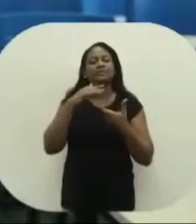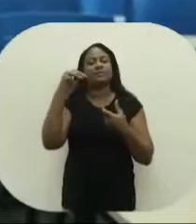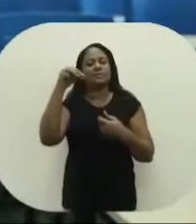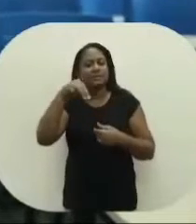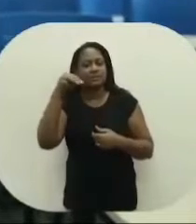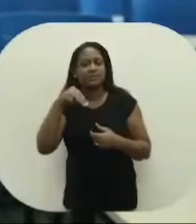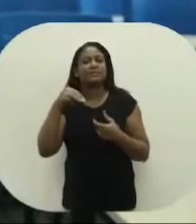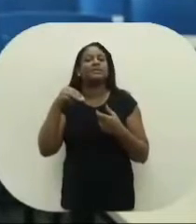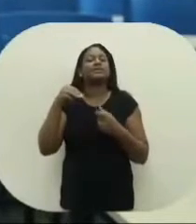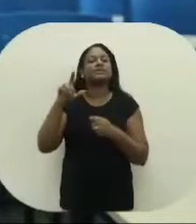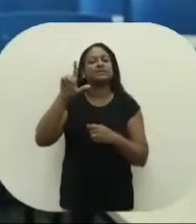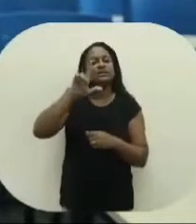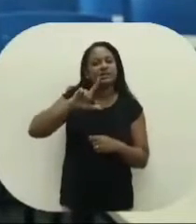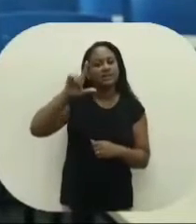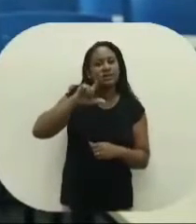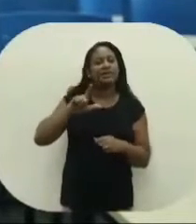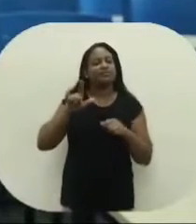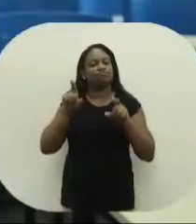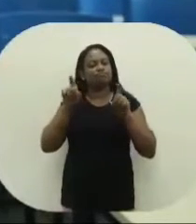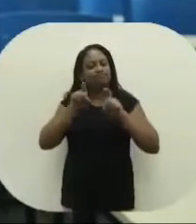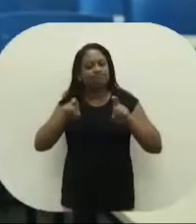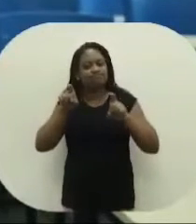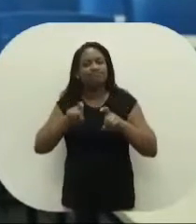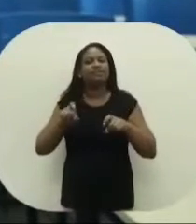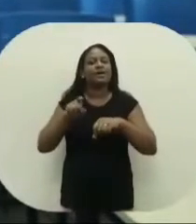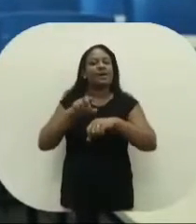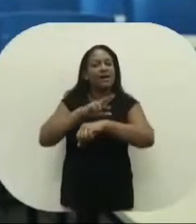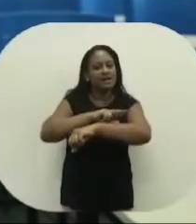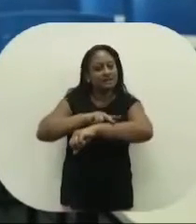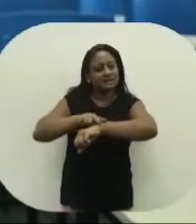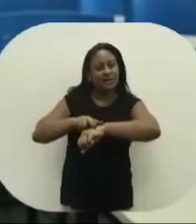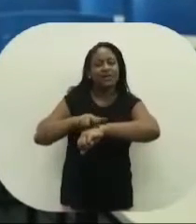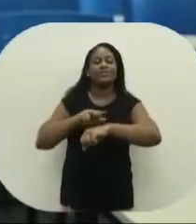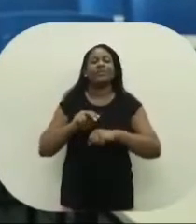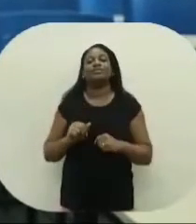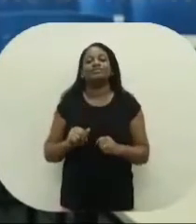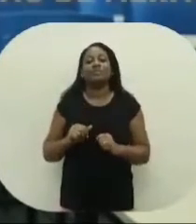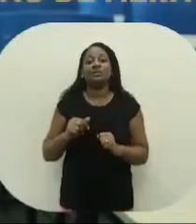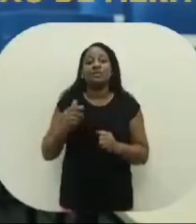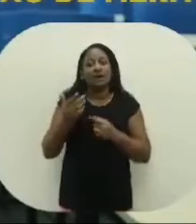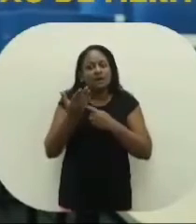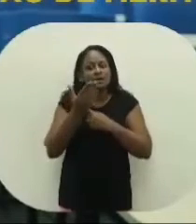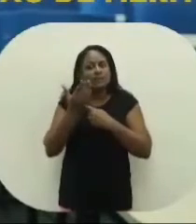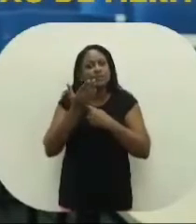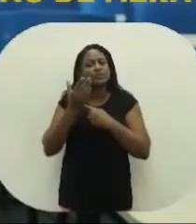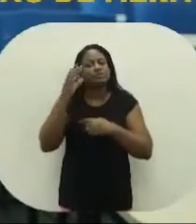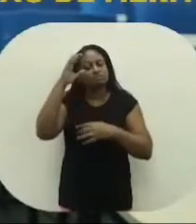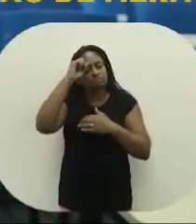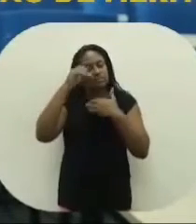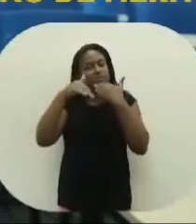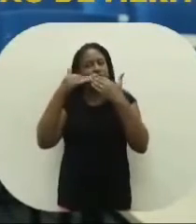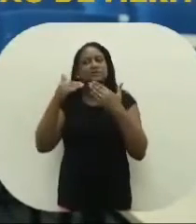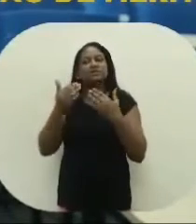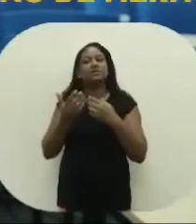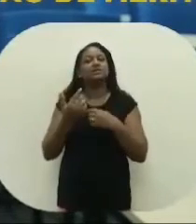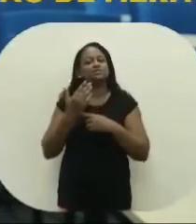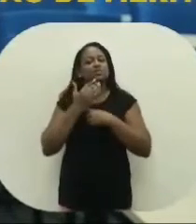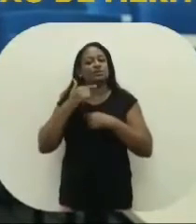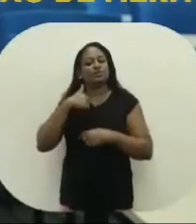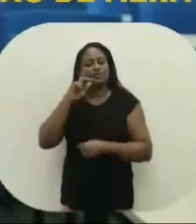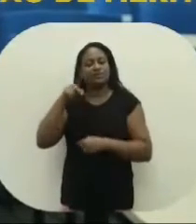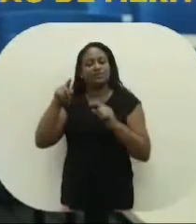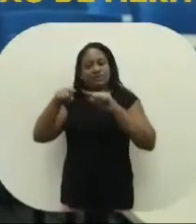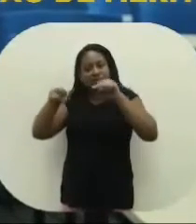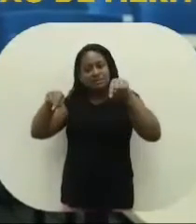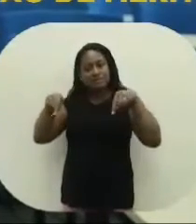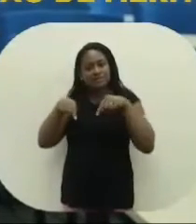matemático, letramento literário, digital, racial. E acrescento em nossas práticas na sala de aula,